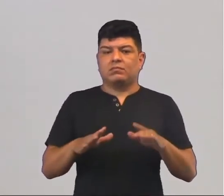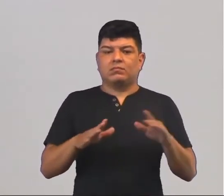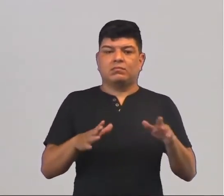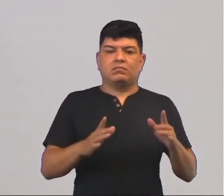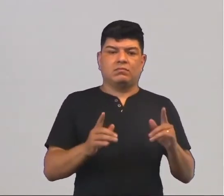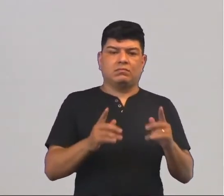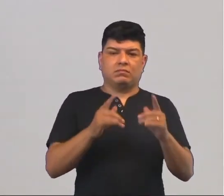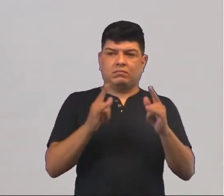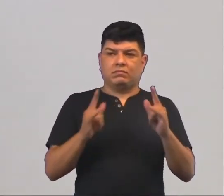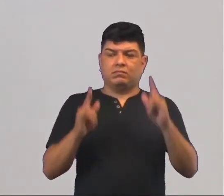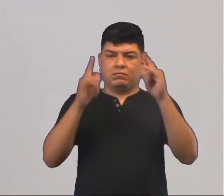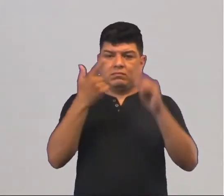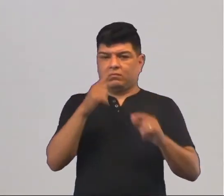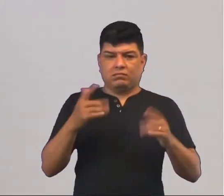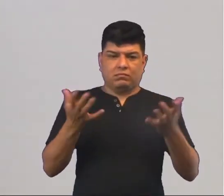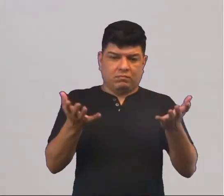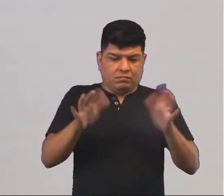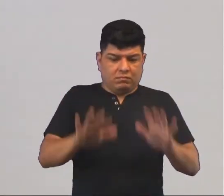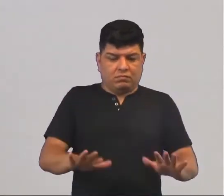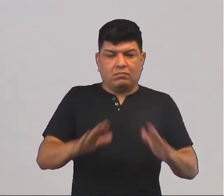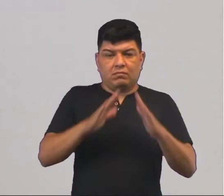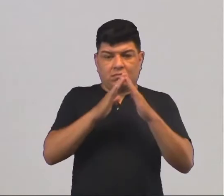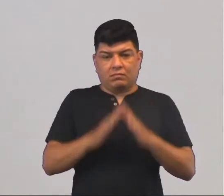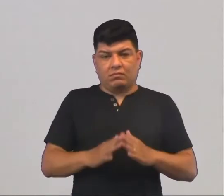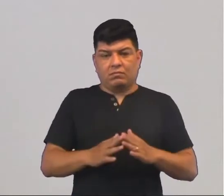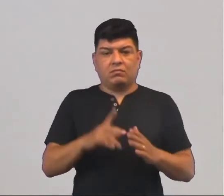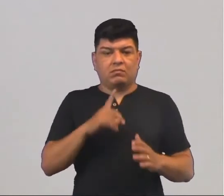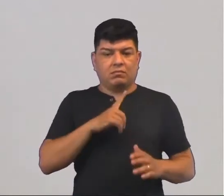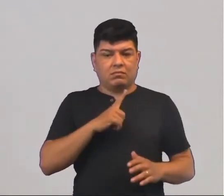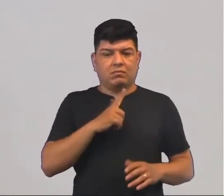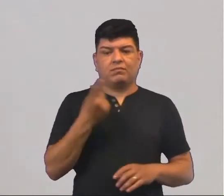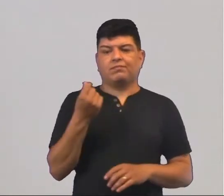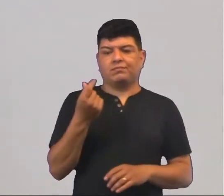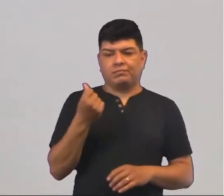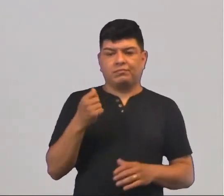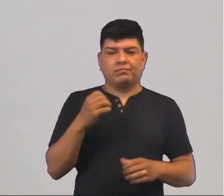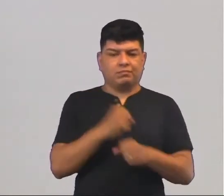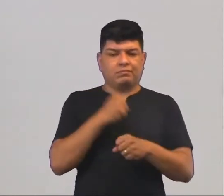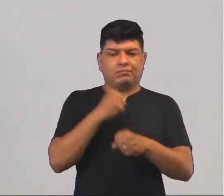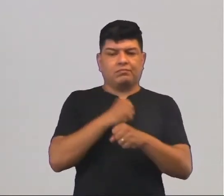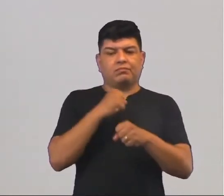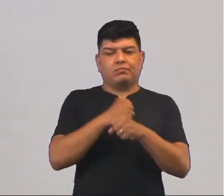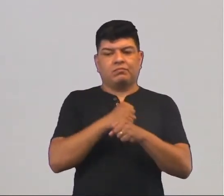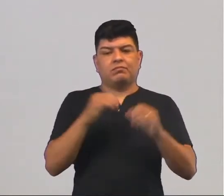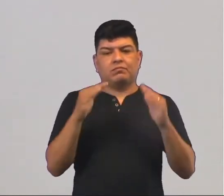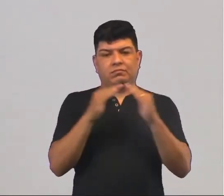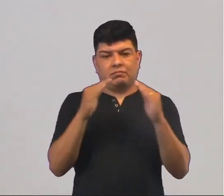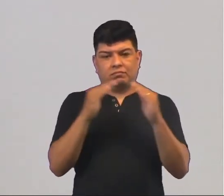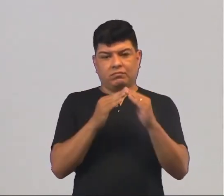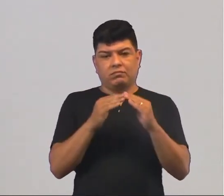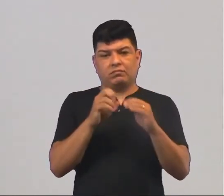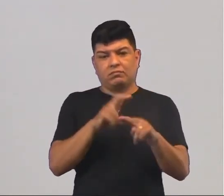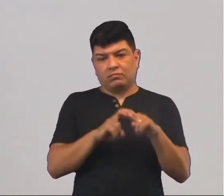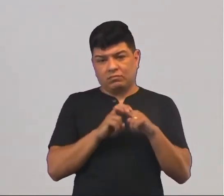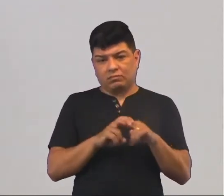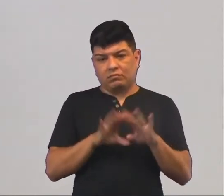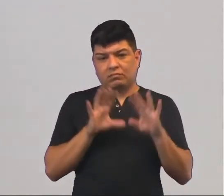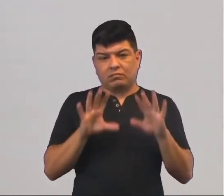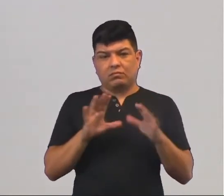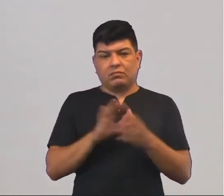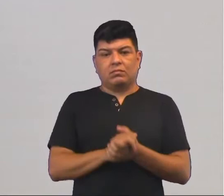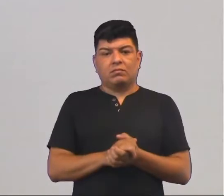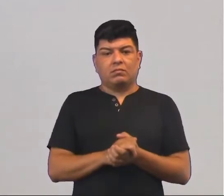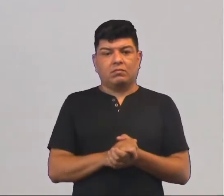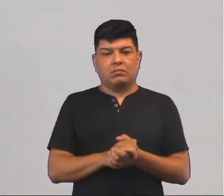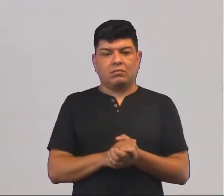morros, em áreas de morros, onde ninguém quer morar, ninguém que eu diga que tenha condições, quer construir sua casa em áreas de morro. Então, as favelas são construídas em áreas de